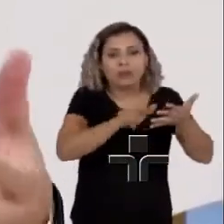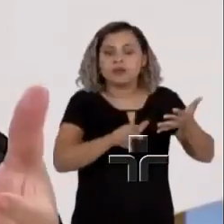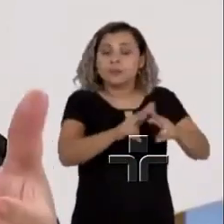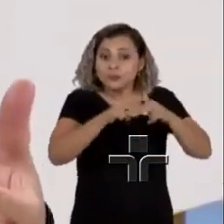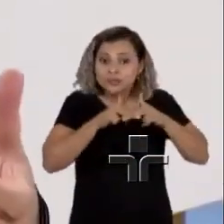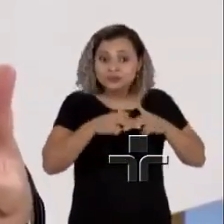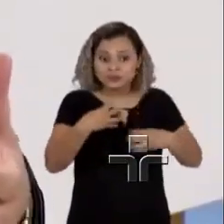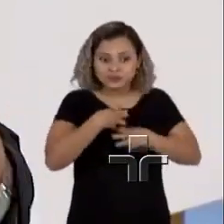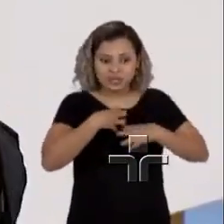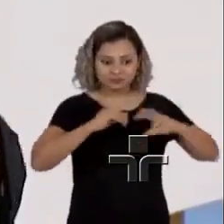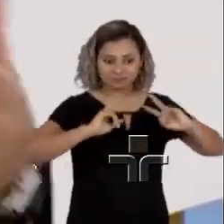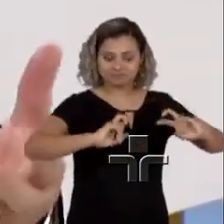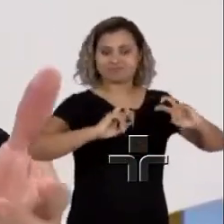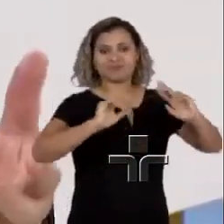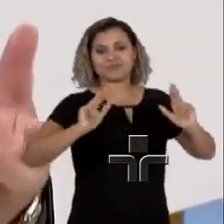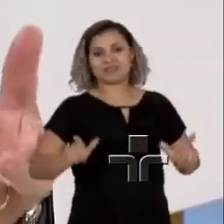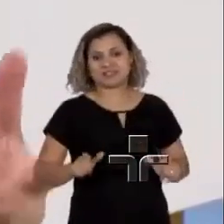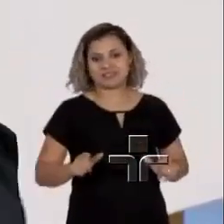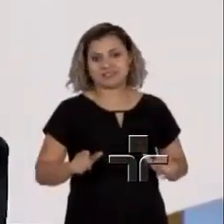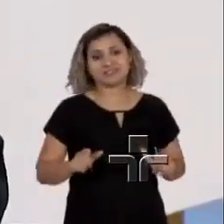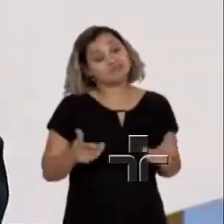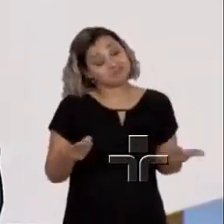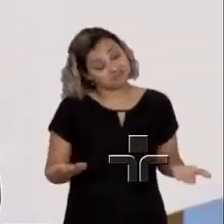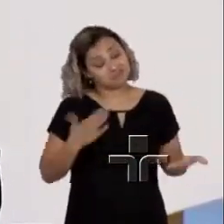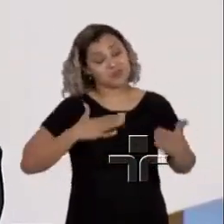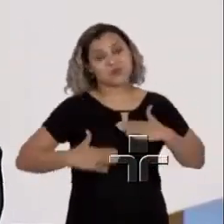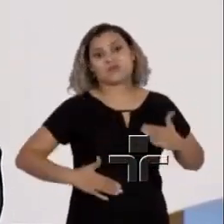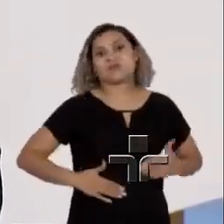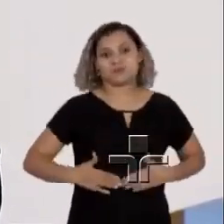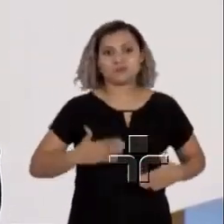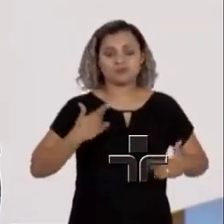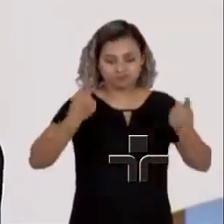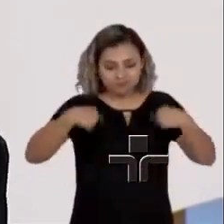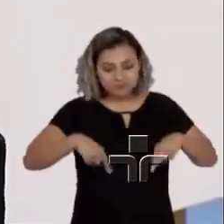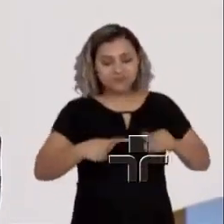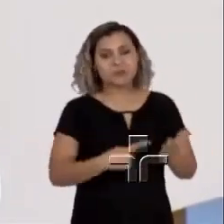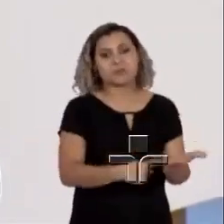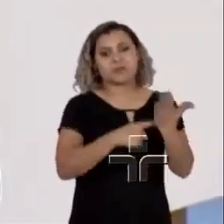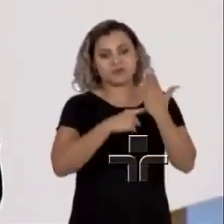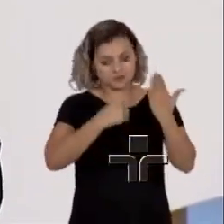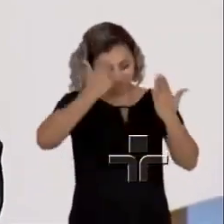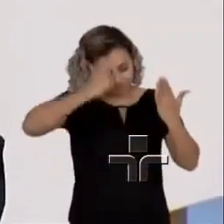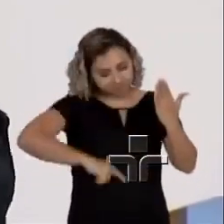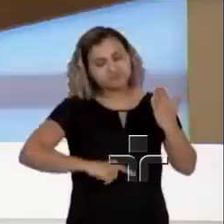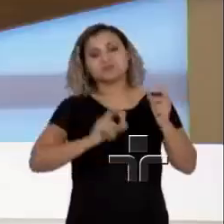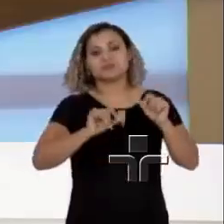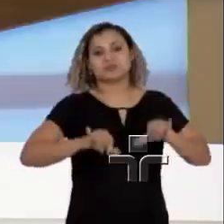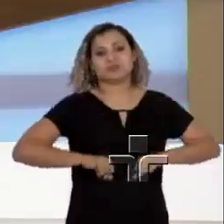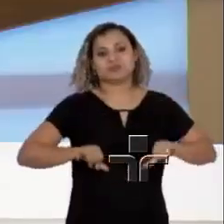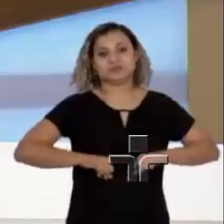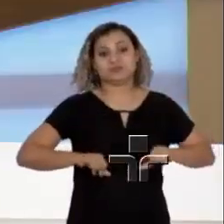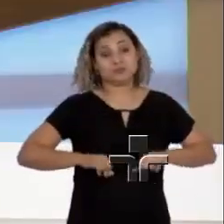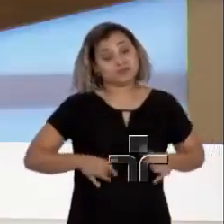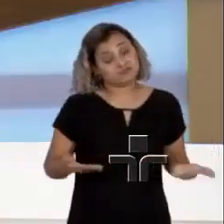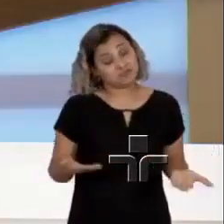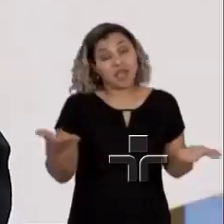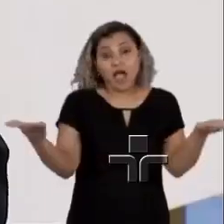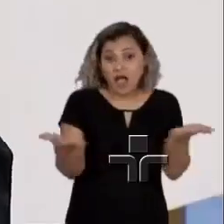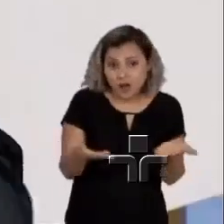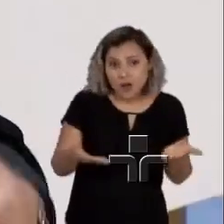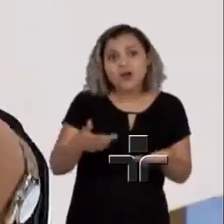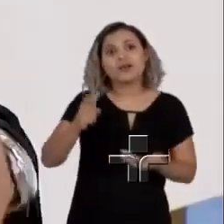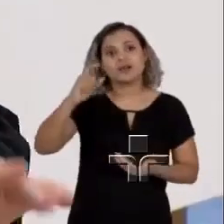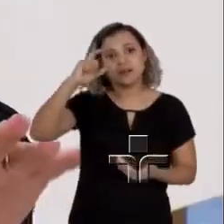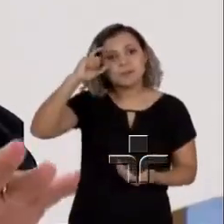corporeidade, em grande medida, ela é a que nos conduz, em princípio, a um sofrimento que agora se busca, e o Poder